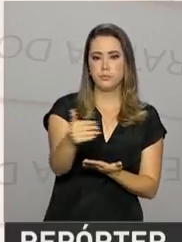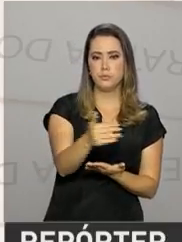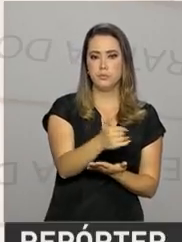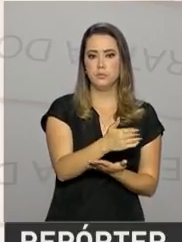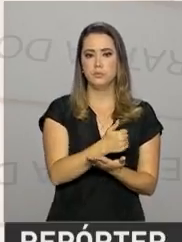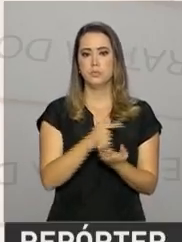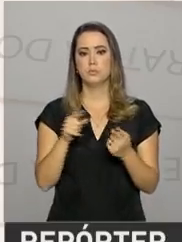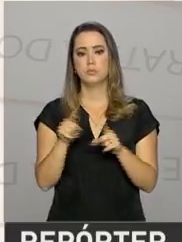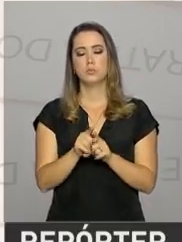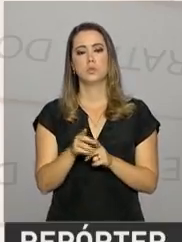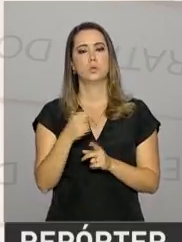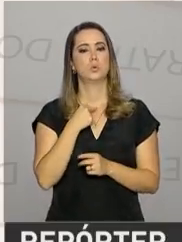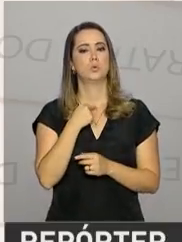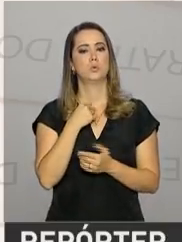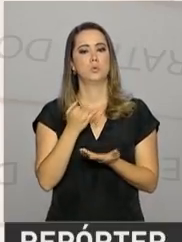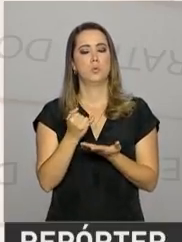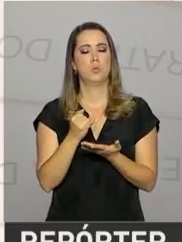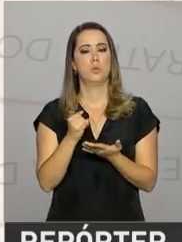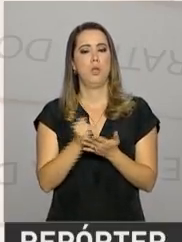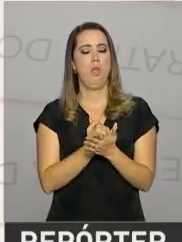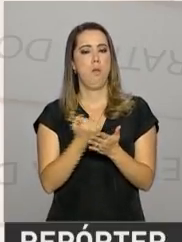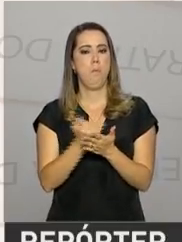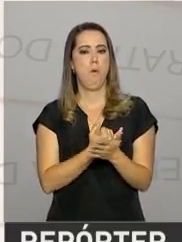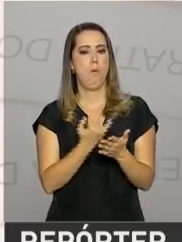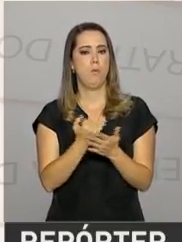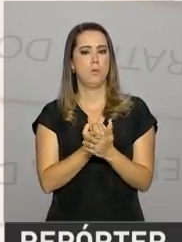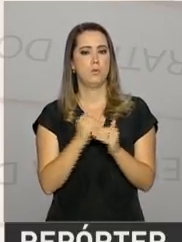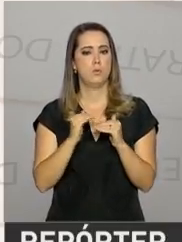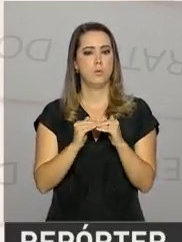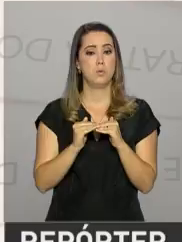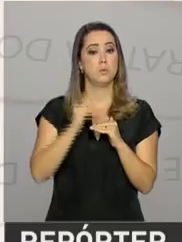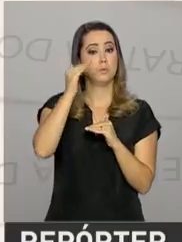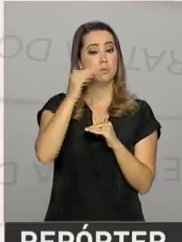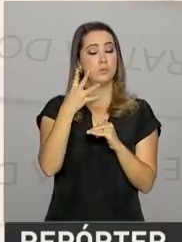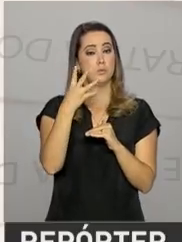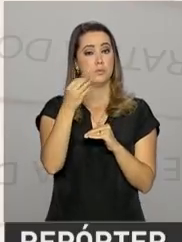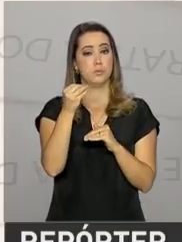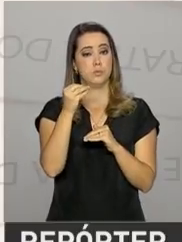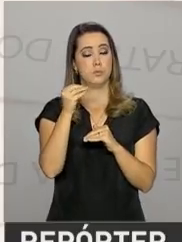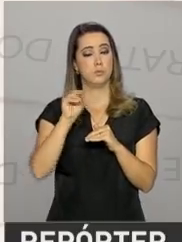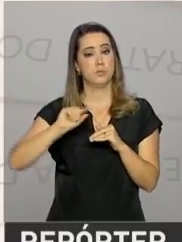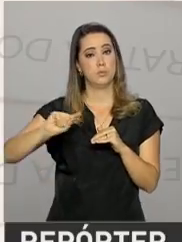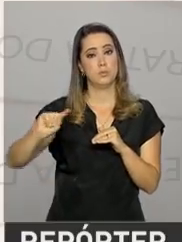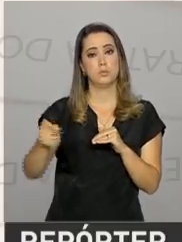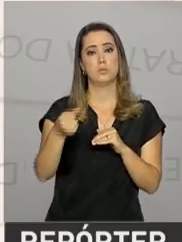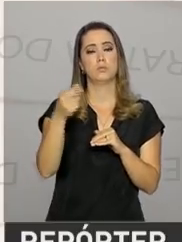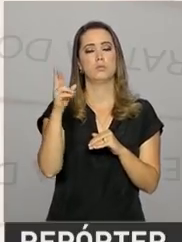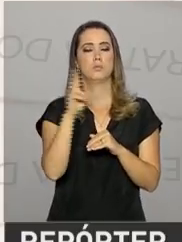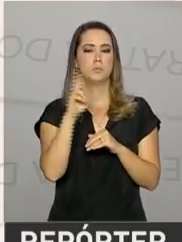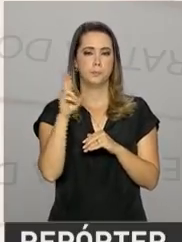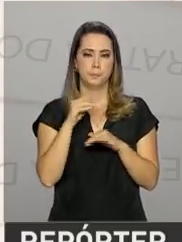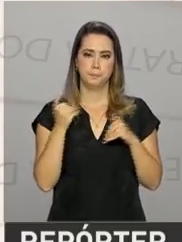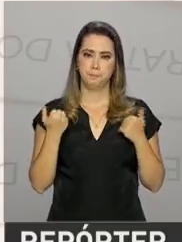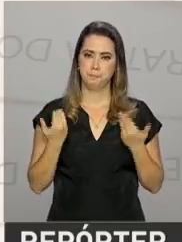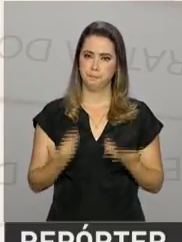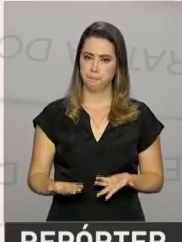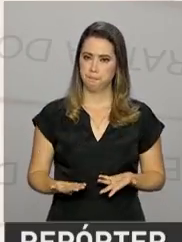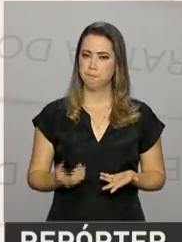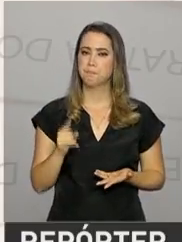isentos, não tributáveis ou tributados exclusivamente na fonte, acima de R$ 40 mil.